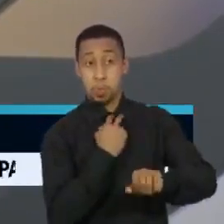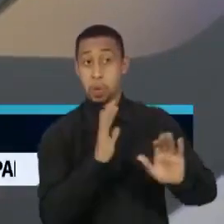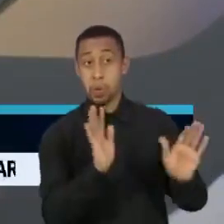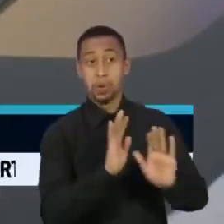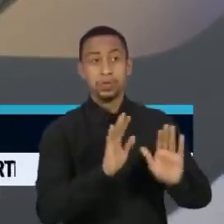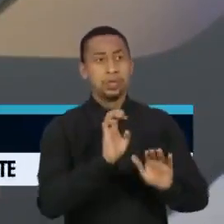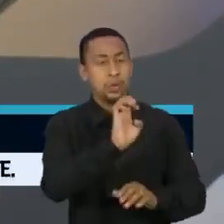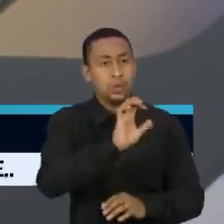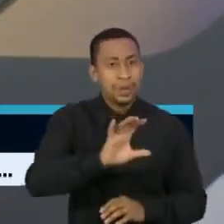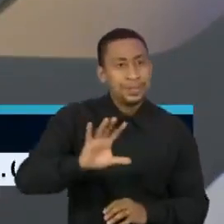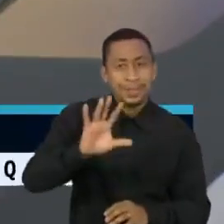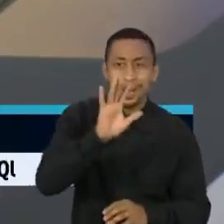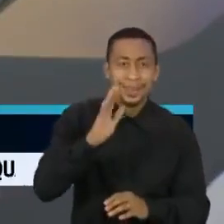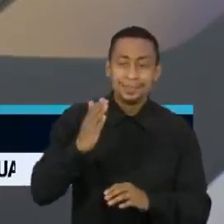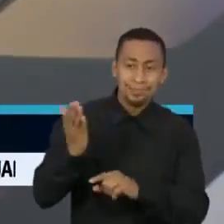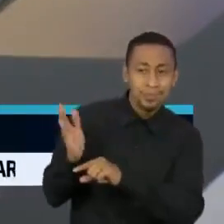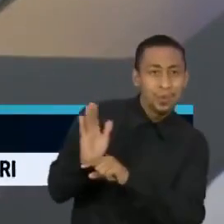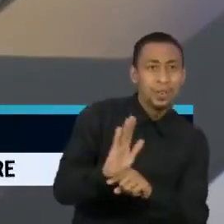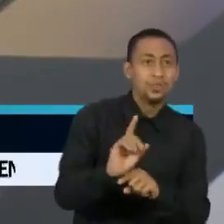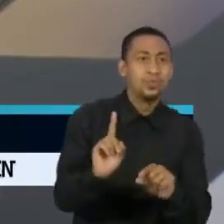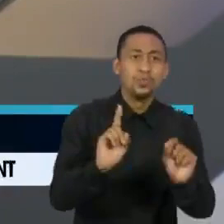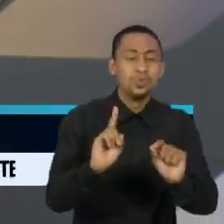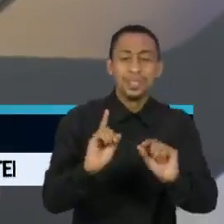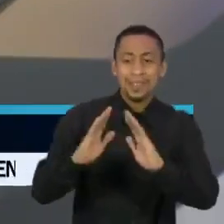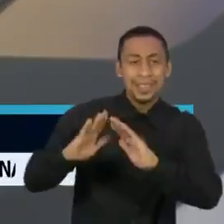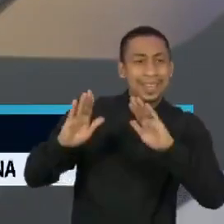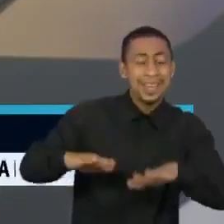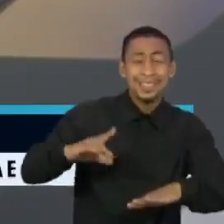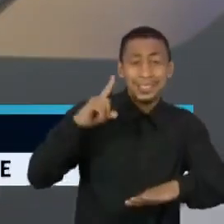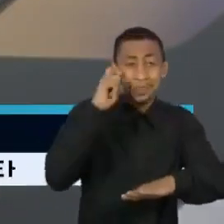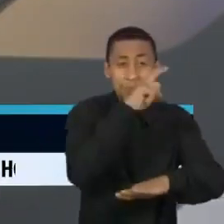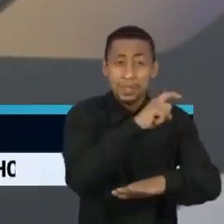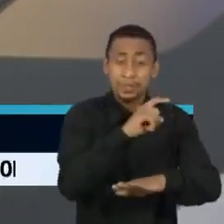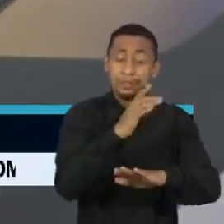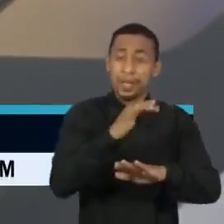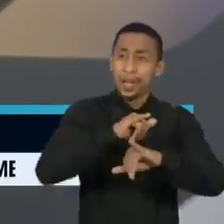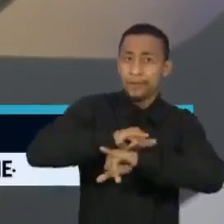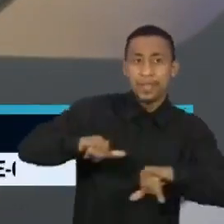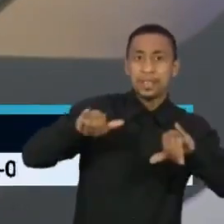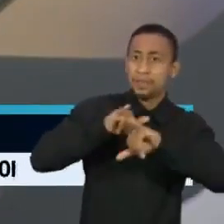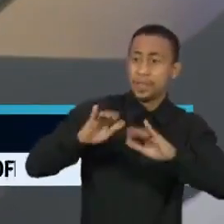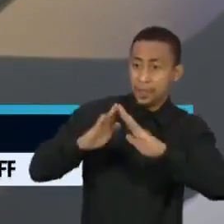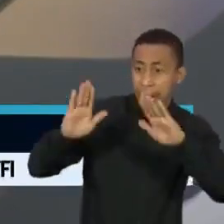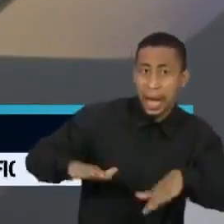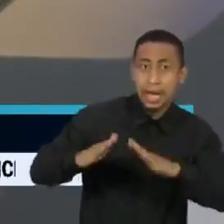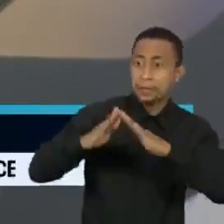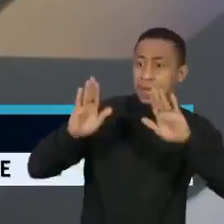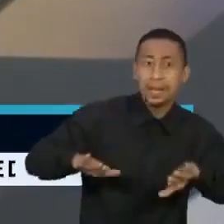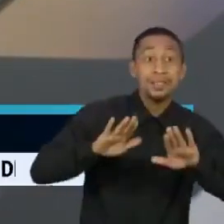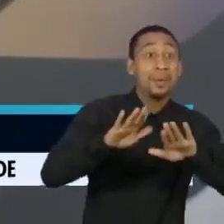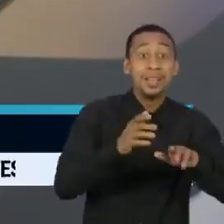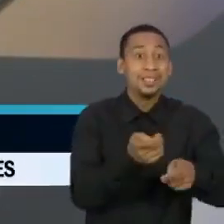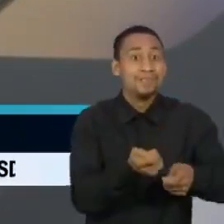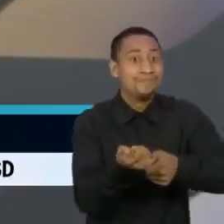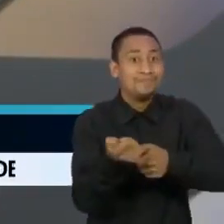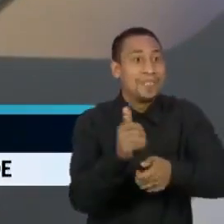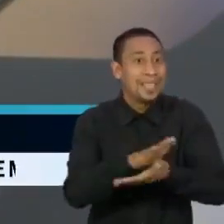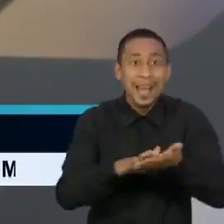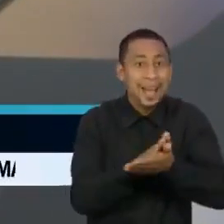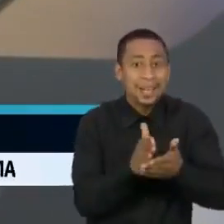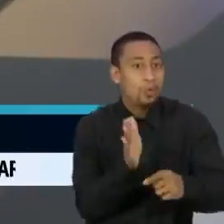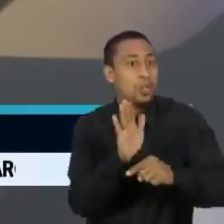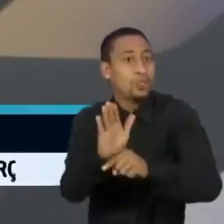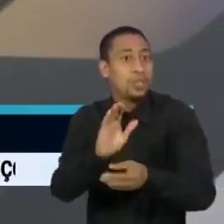pessoas possam ter condições de ficar em casa, mostra que é um argumento um tanto falho, não fossem muitos parlamentares o